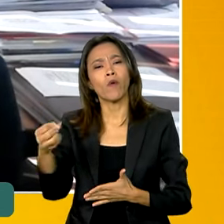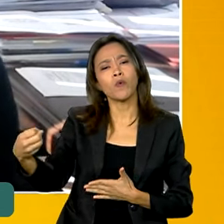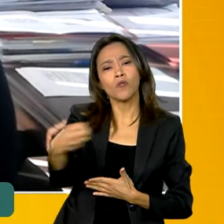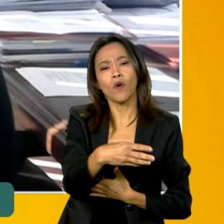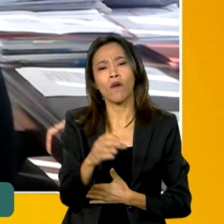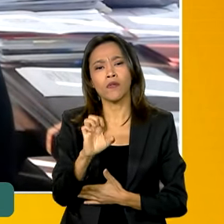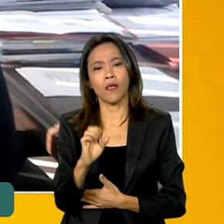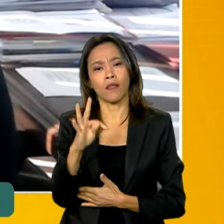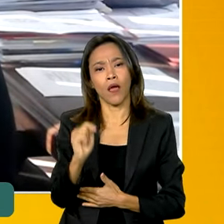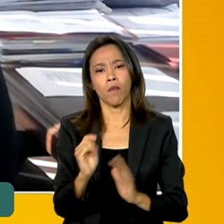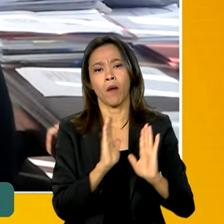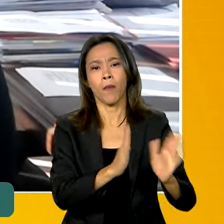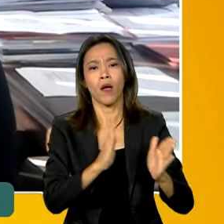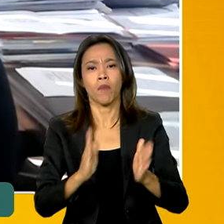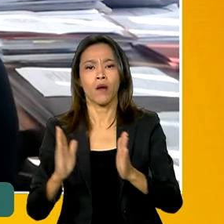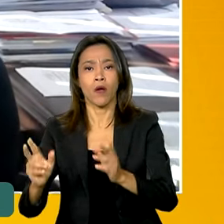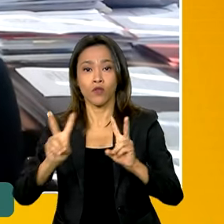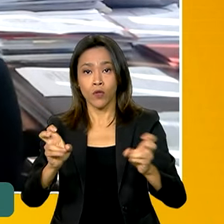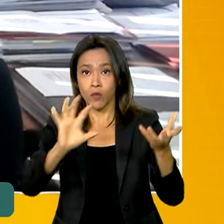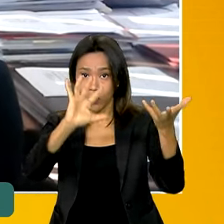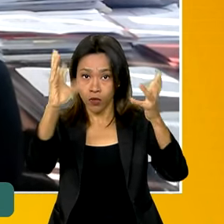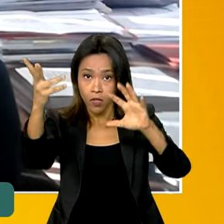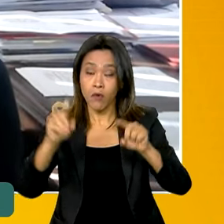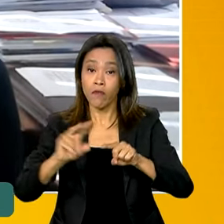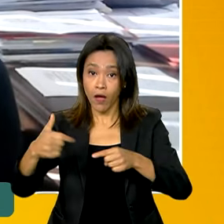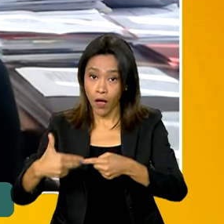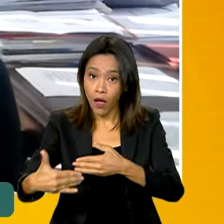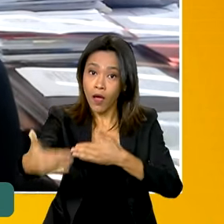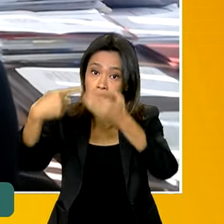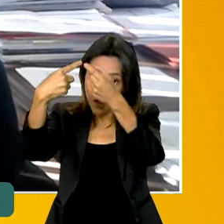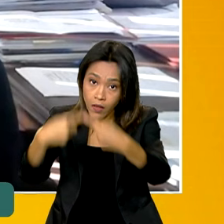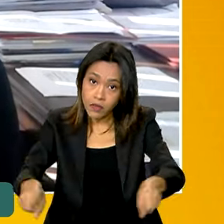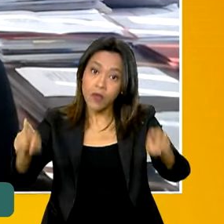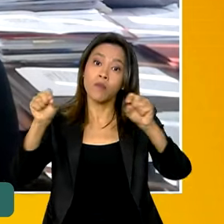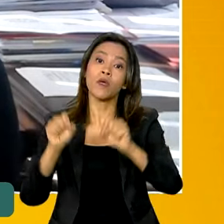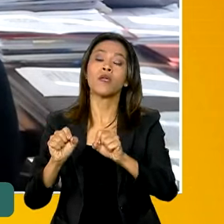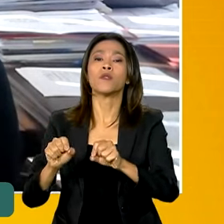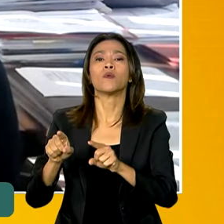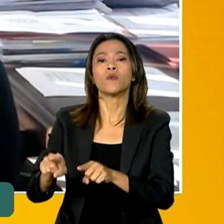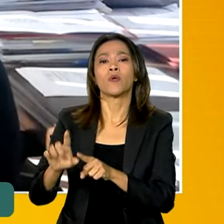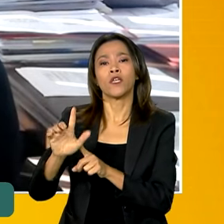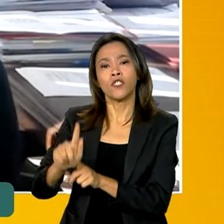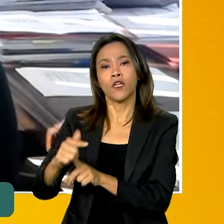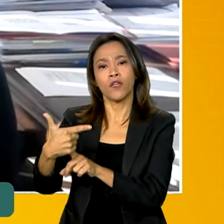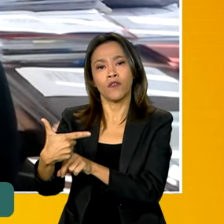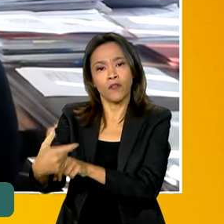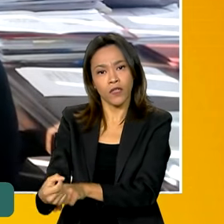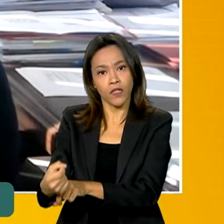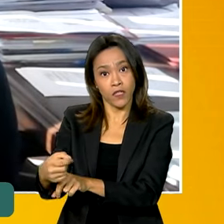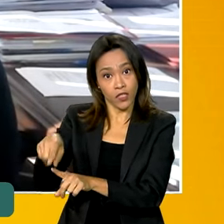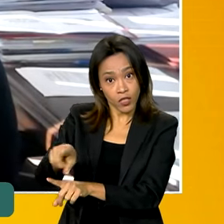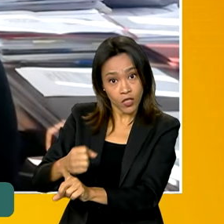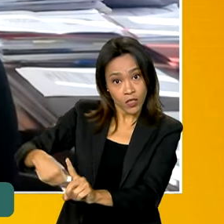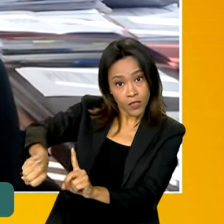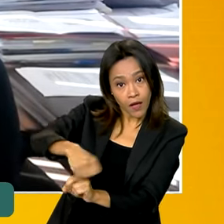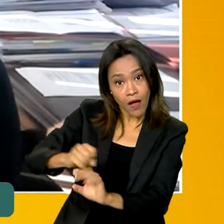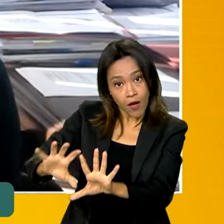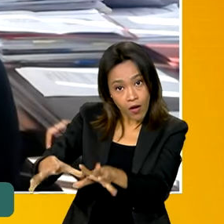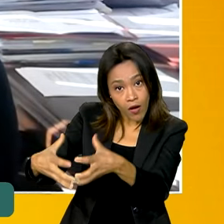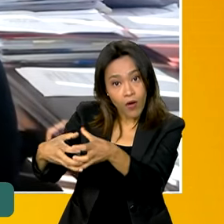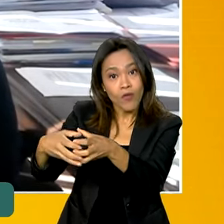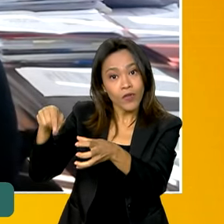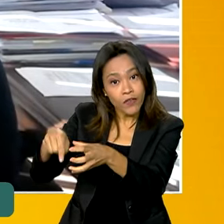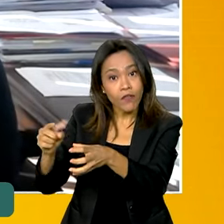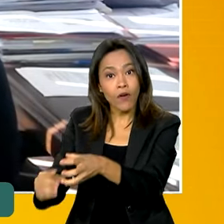Participativo, vai fazer o lançamento do G20 Social, que é o processo de participação social. No